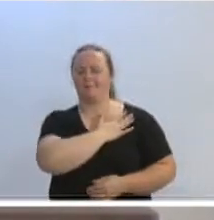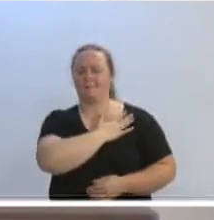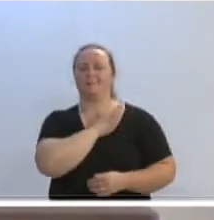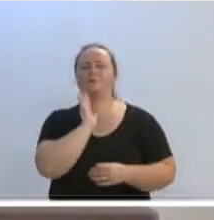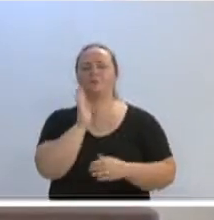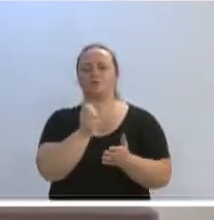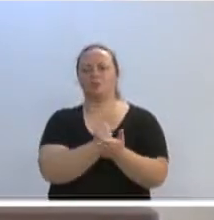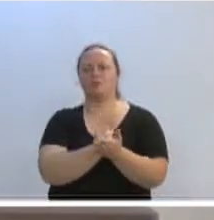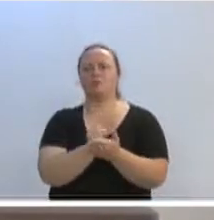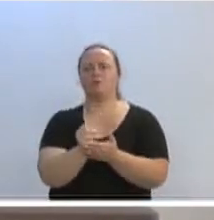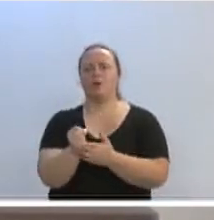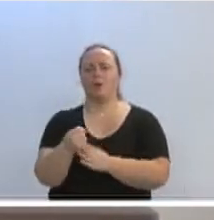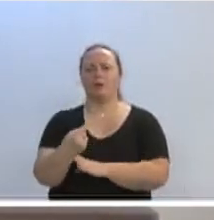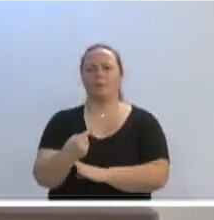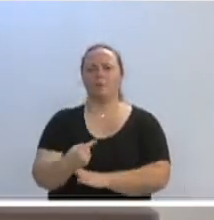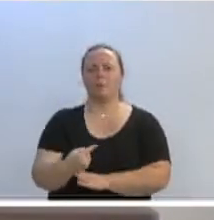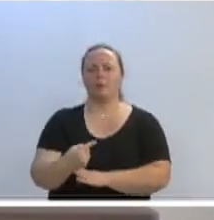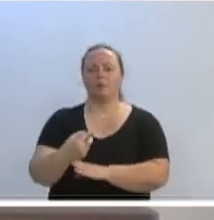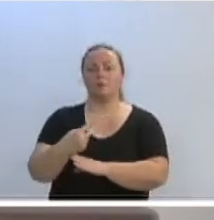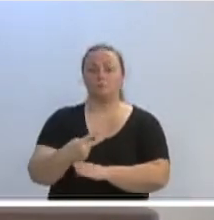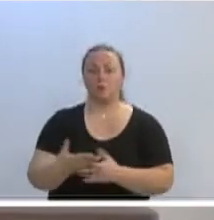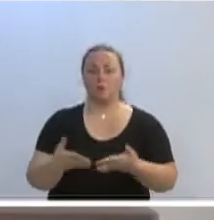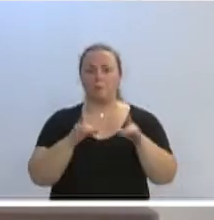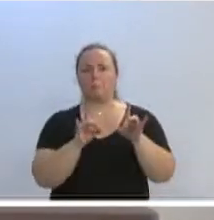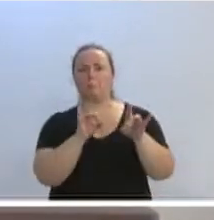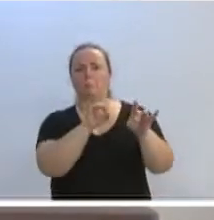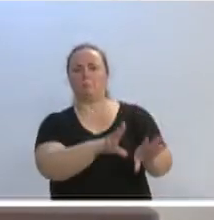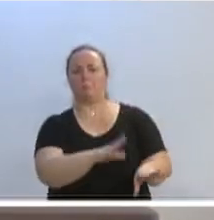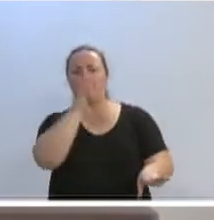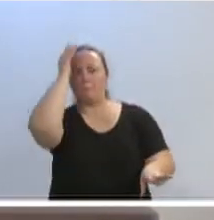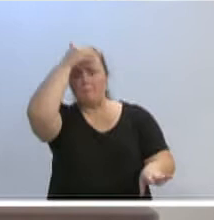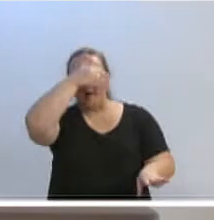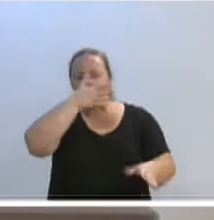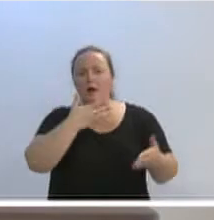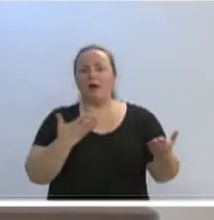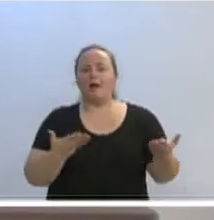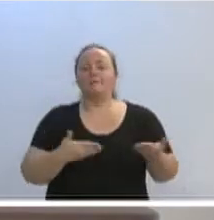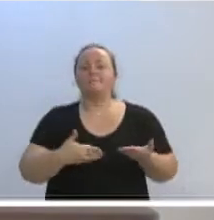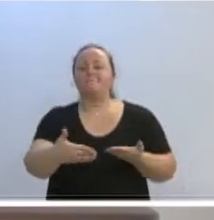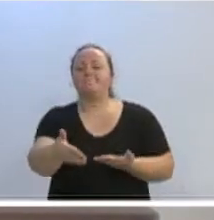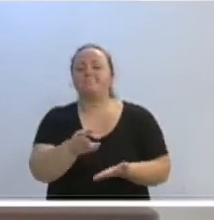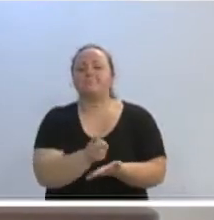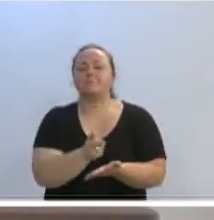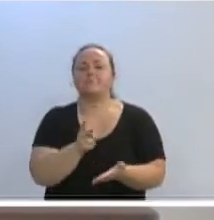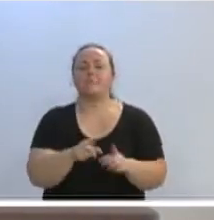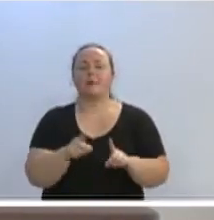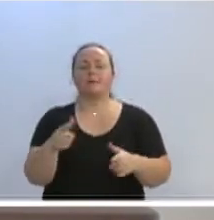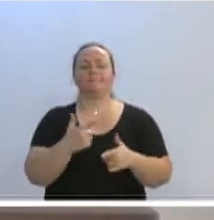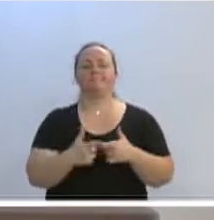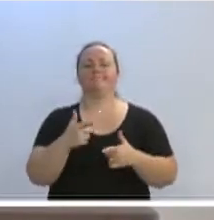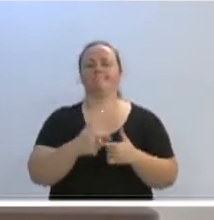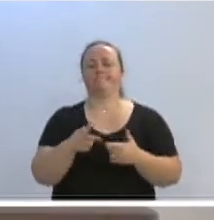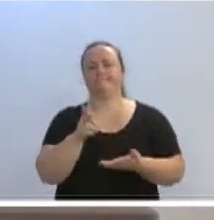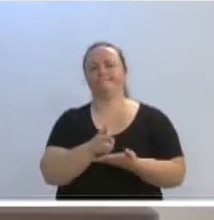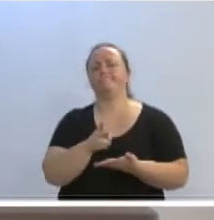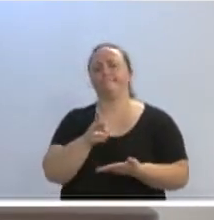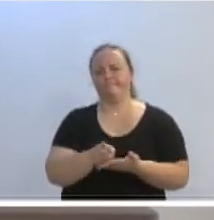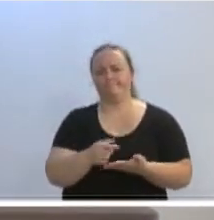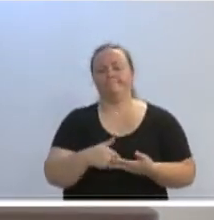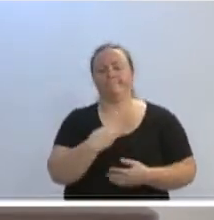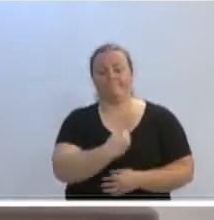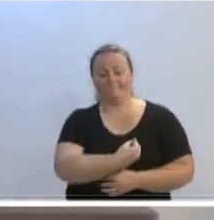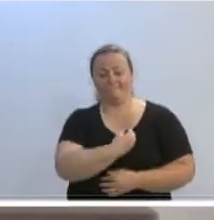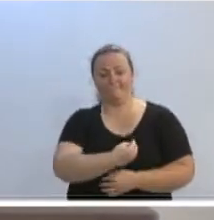o seu primeiro mandato, foi o segundo mandato, agora ele largou, passou para o Mário, o Mário agora que tem que dar continuidade, mas os problemas continuam. Eu sou vereador desde